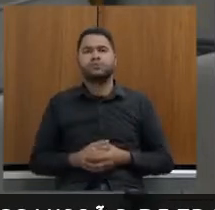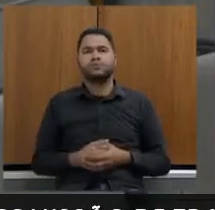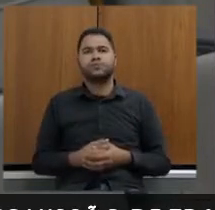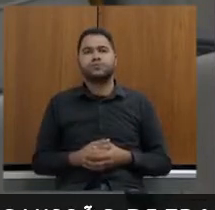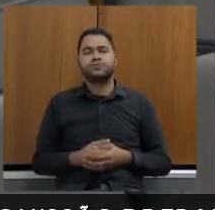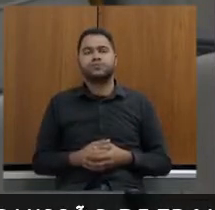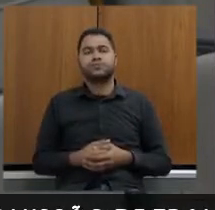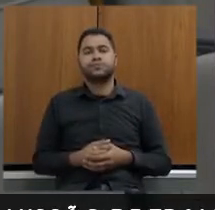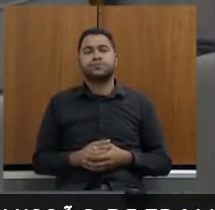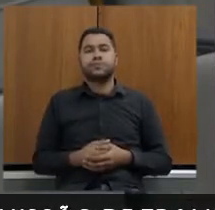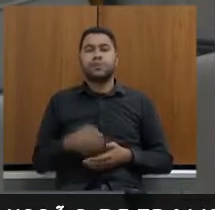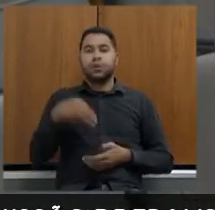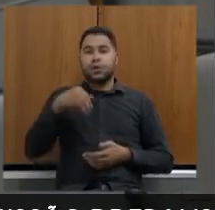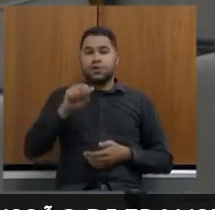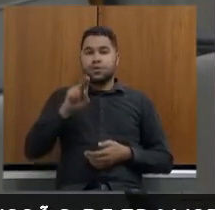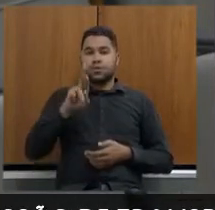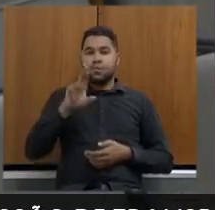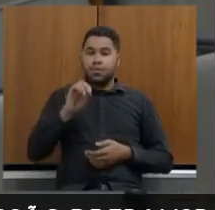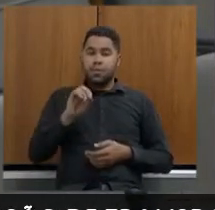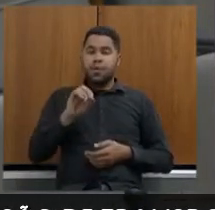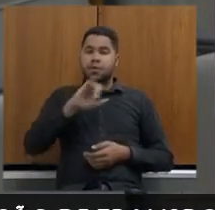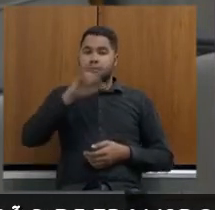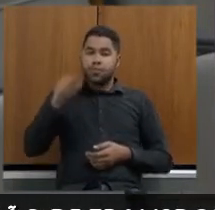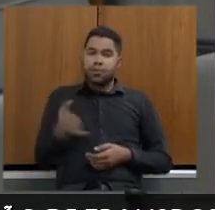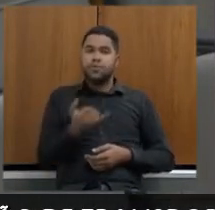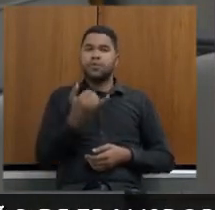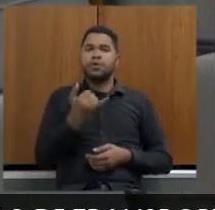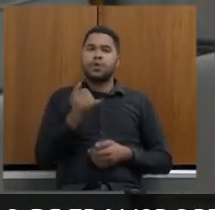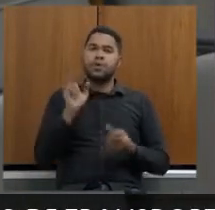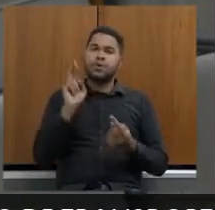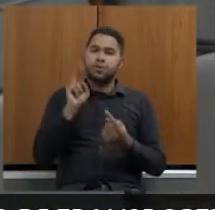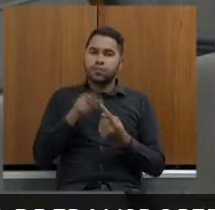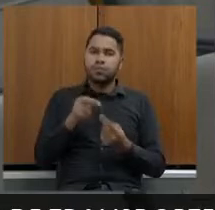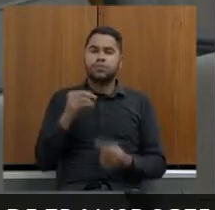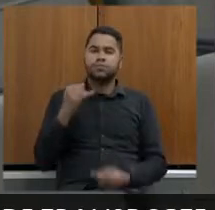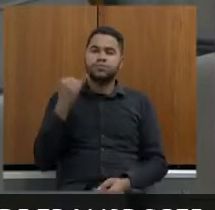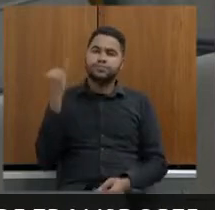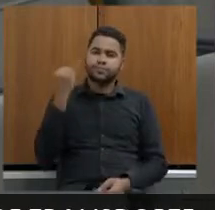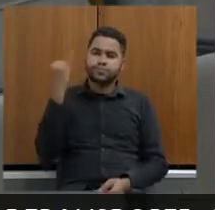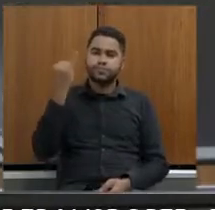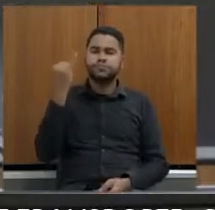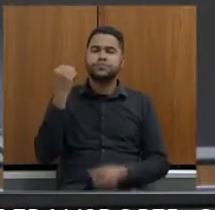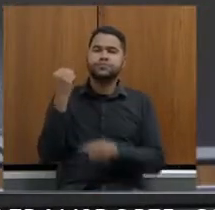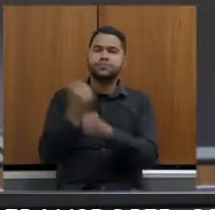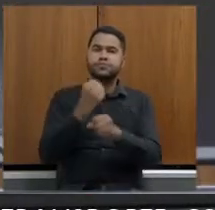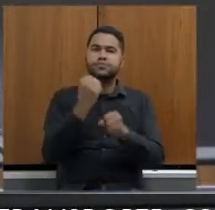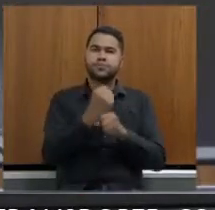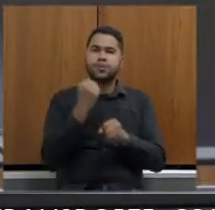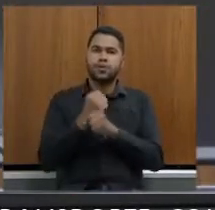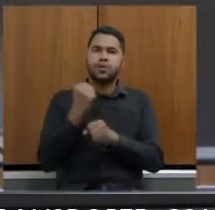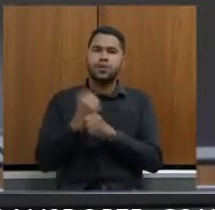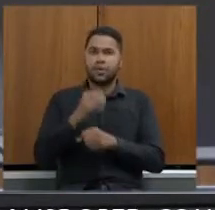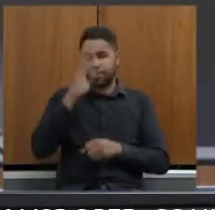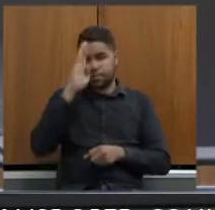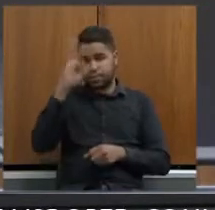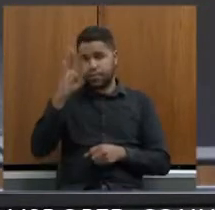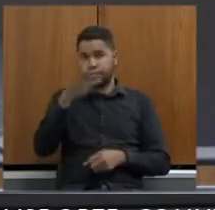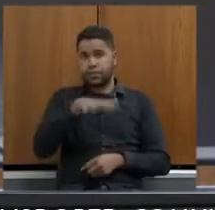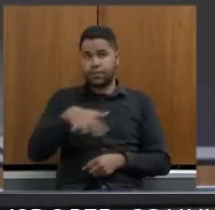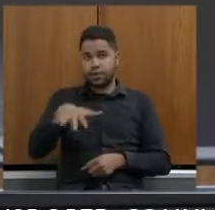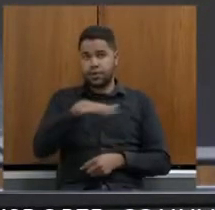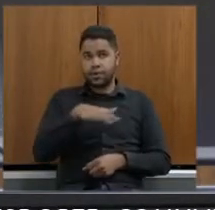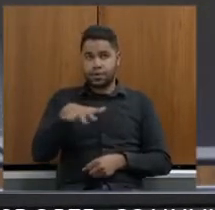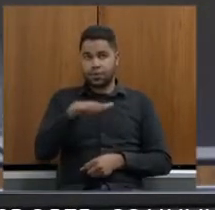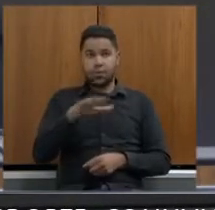Mauro vou aproveitar a sua pergunta para poder fazer uma referência importante de obras prioritárias rodoviárias na região